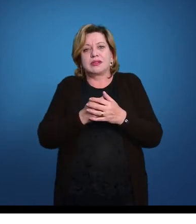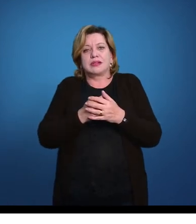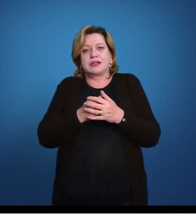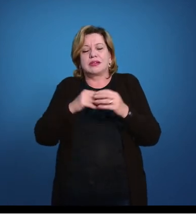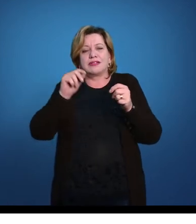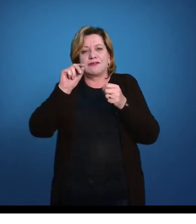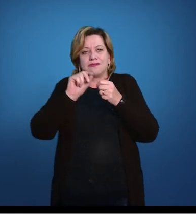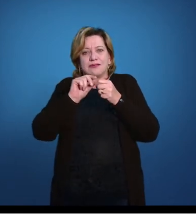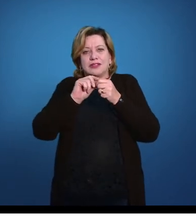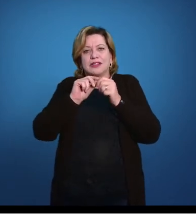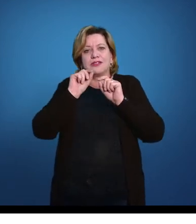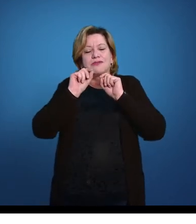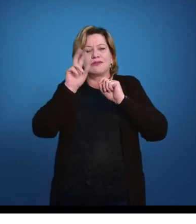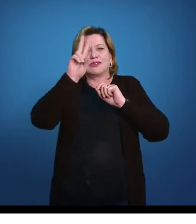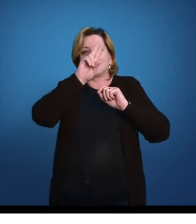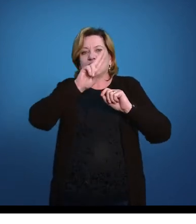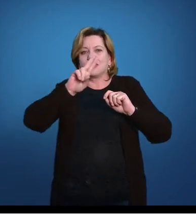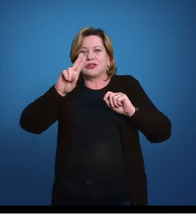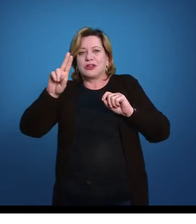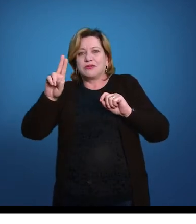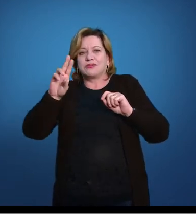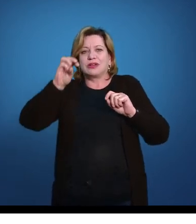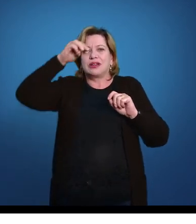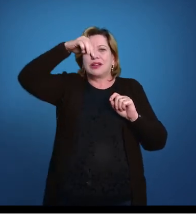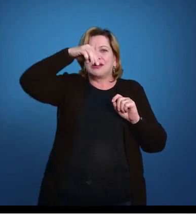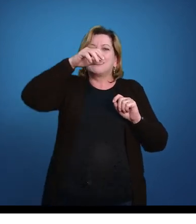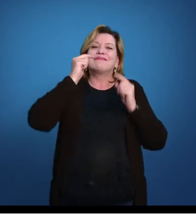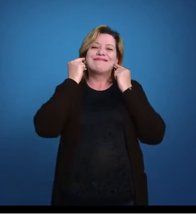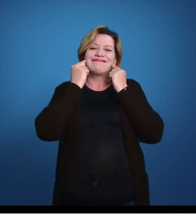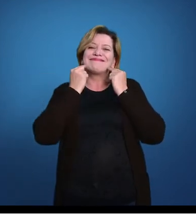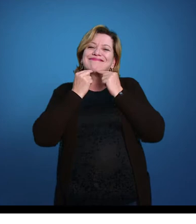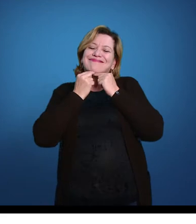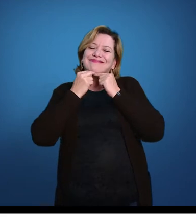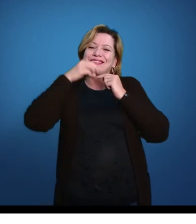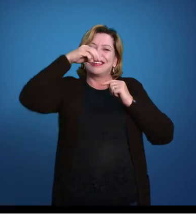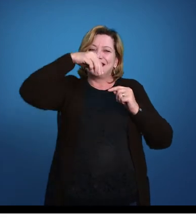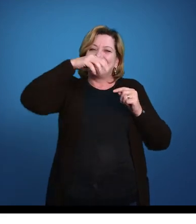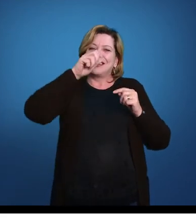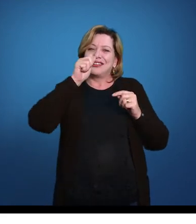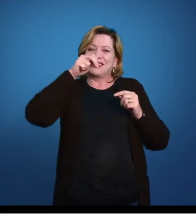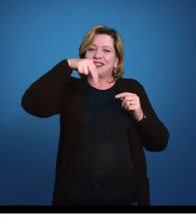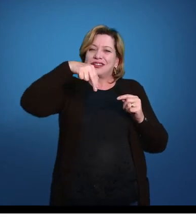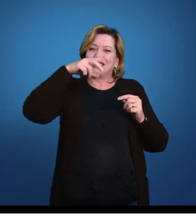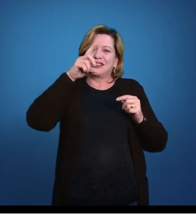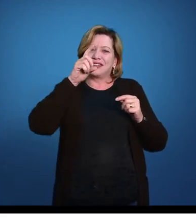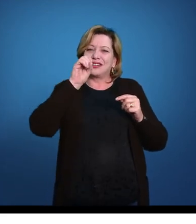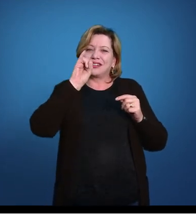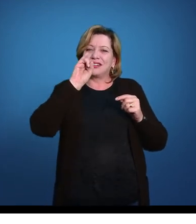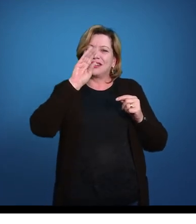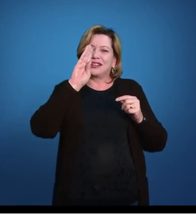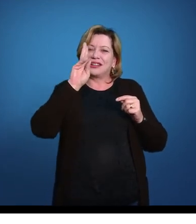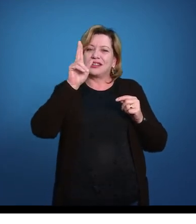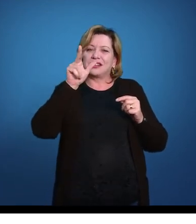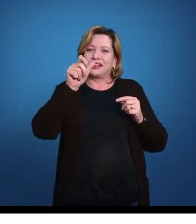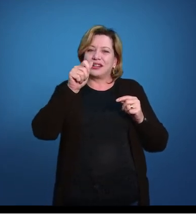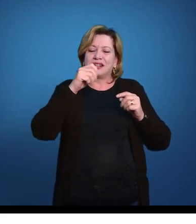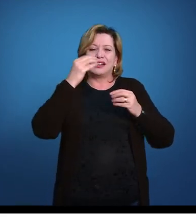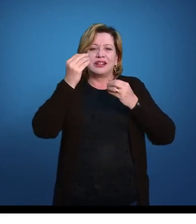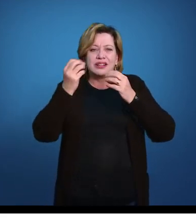Formando o que a gente chama, então, de mandíbula, tá? Então, com o surgimento da mandíbula,